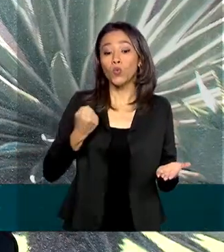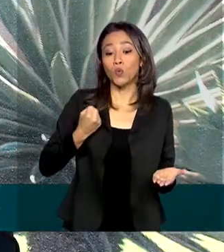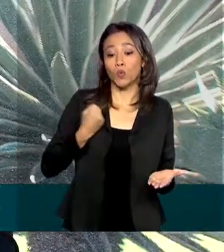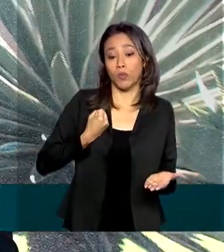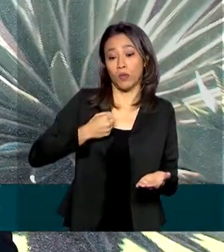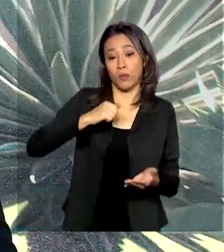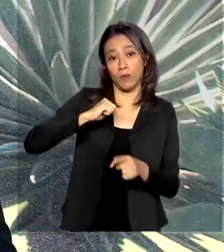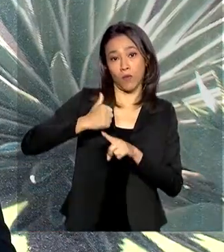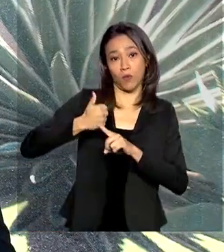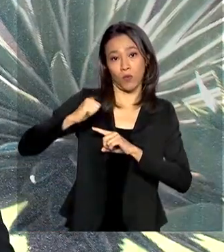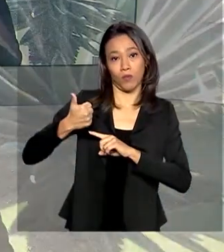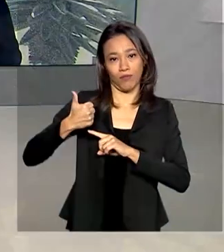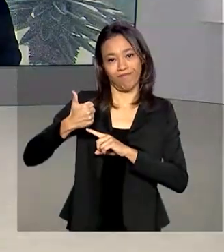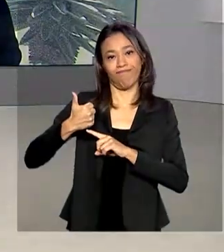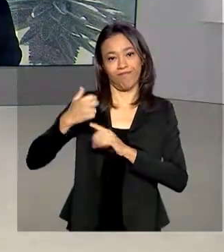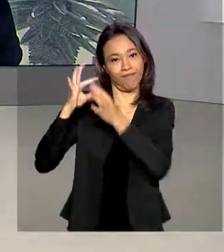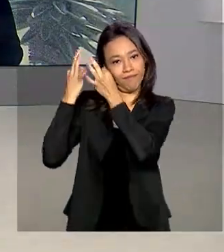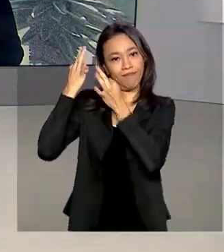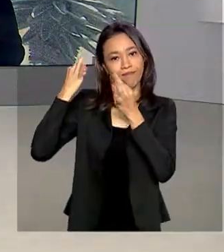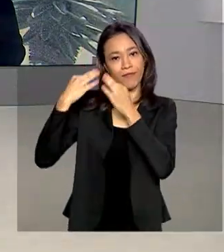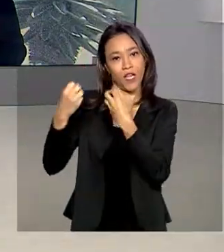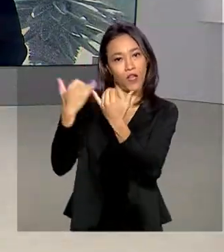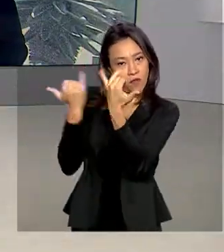Renata. Tá certo, Glauco. Obrigada pelas suas informações. Tchau, Glauco.